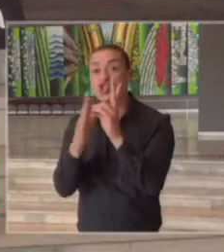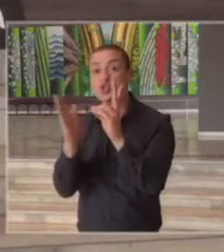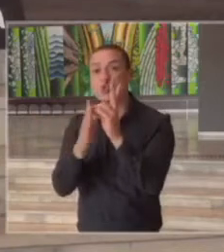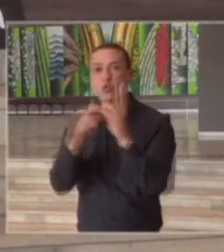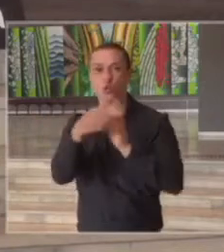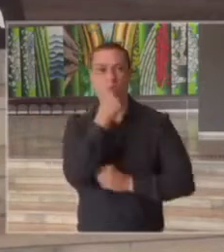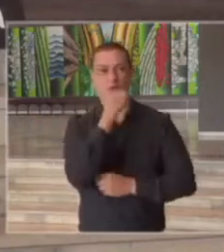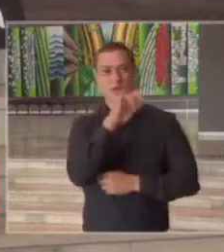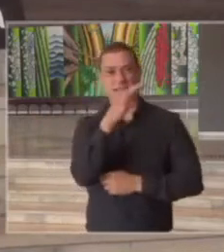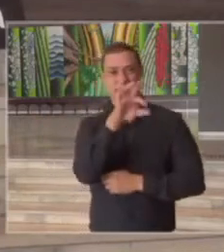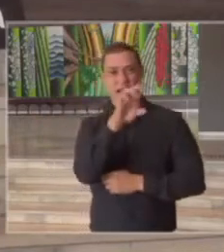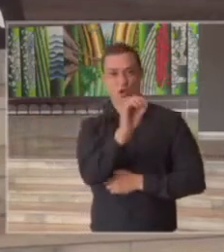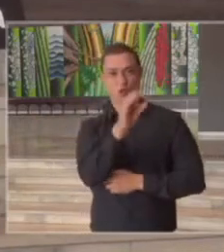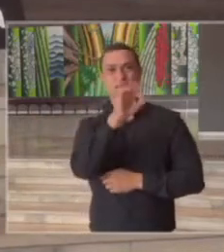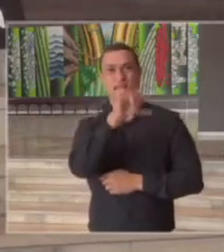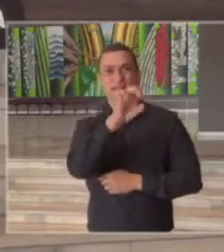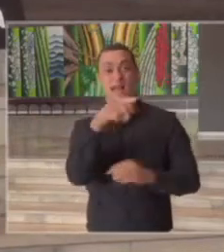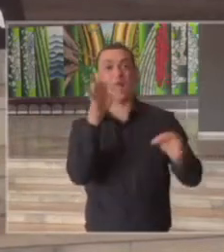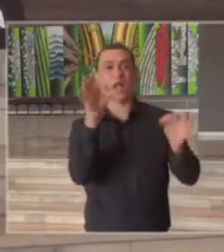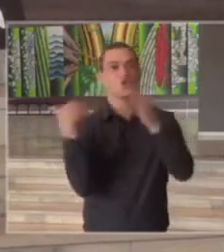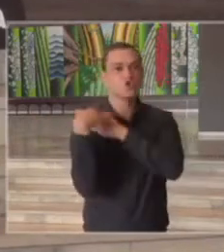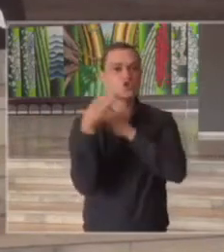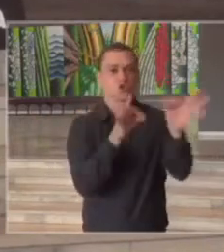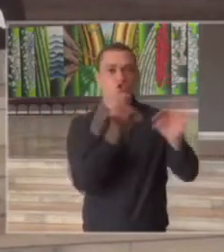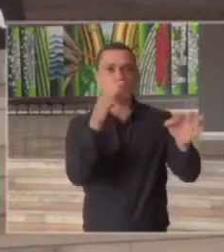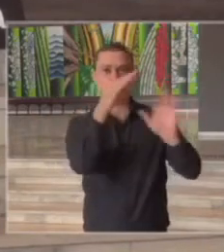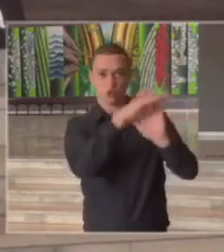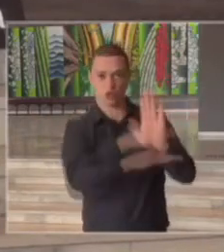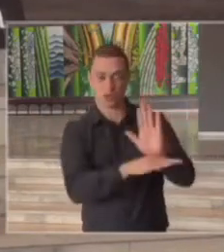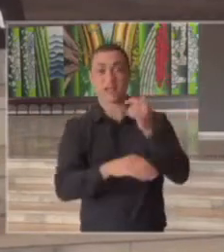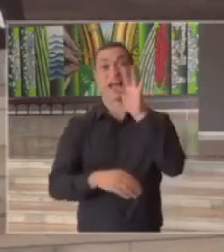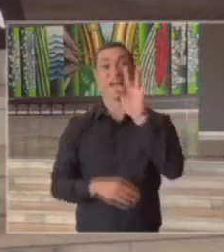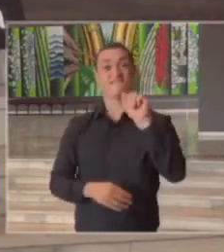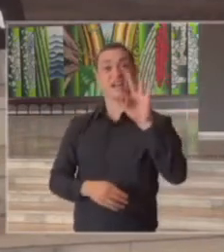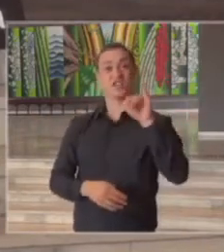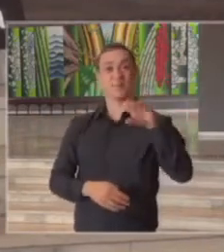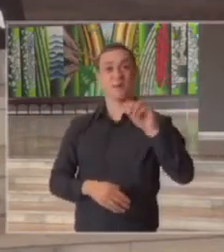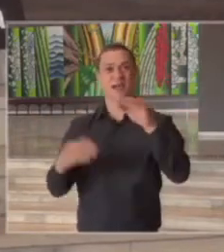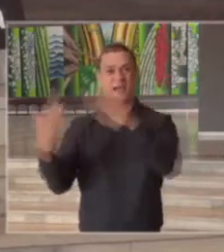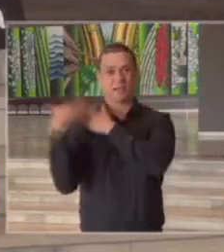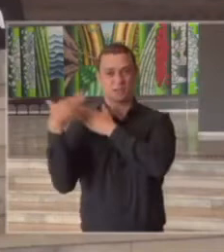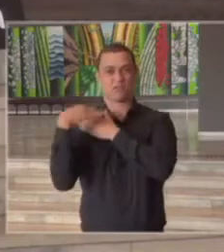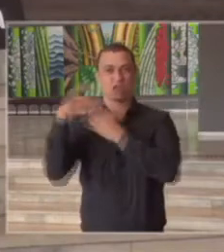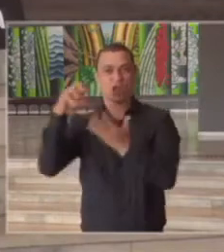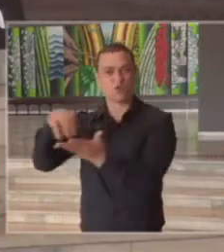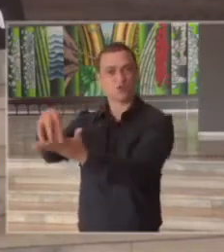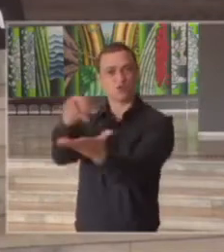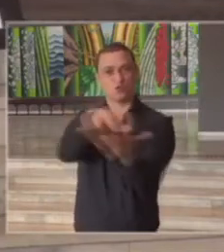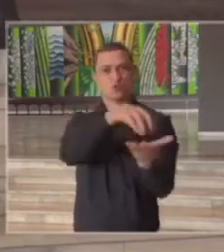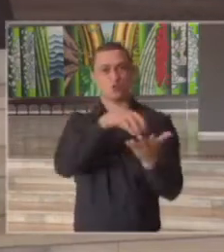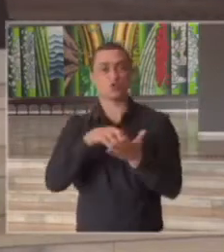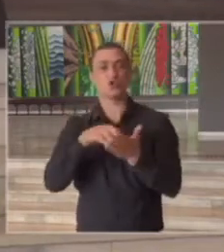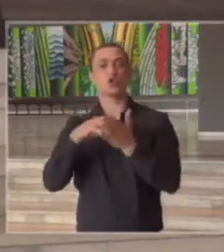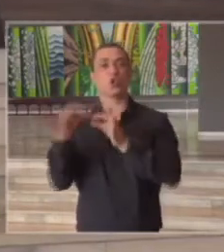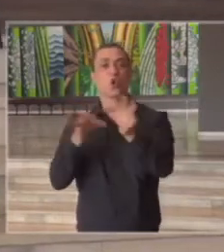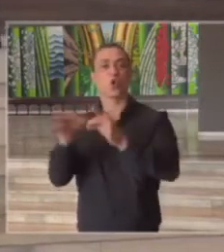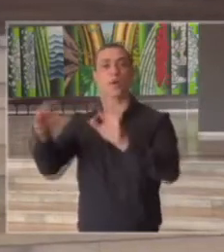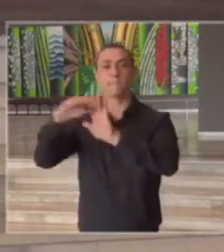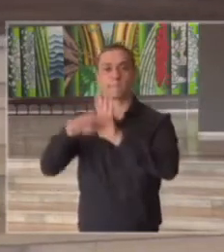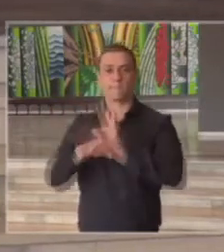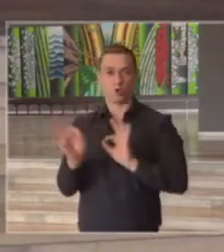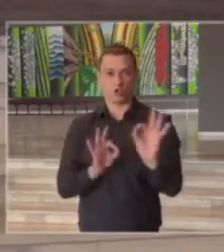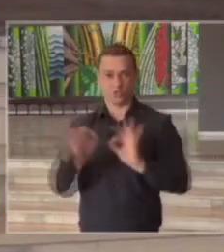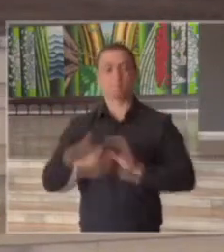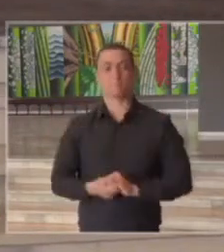coordenador de projetos e a Fátima Bombarda que é coordenadora das redes de unidade de coordenação de projetos